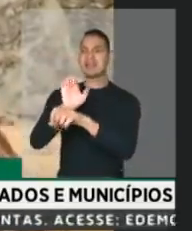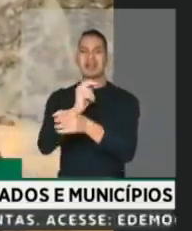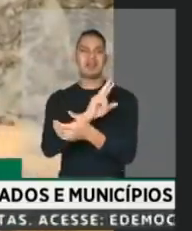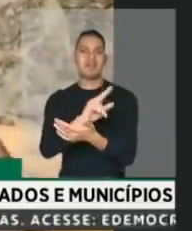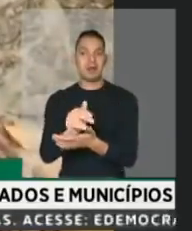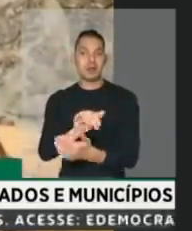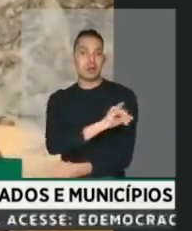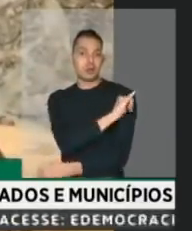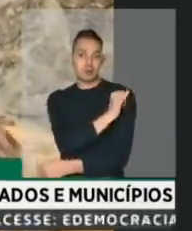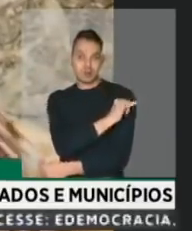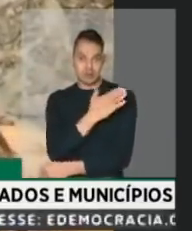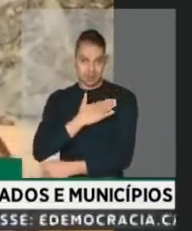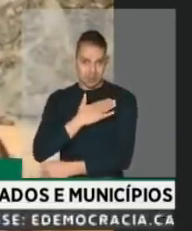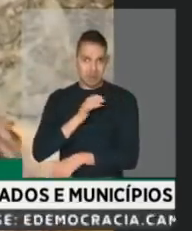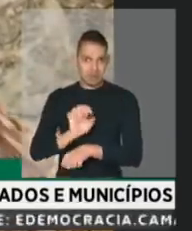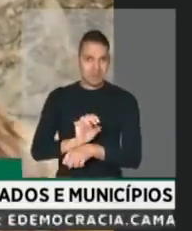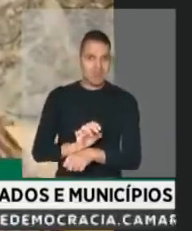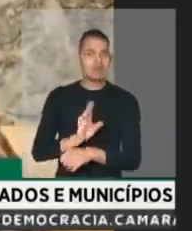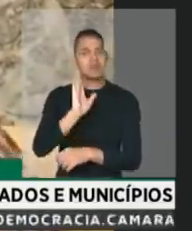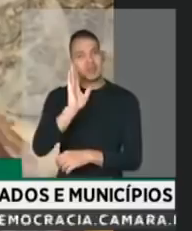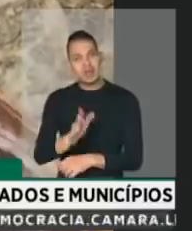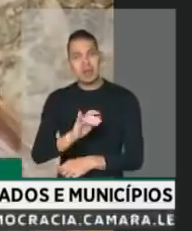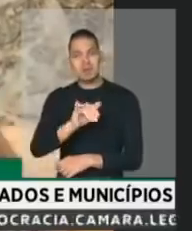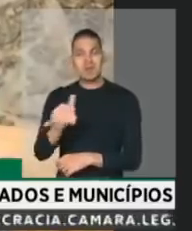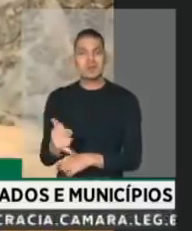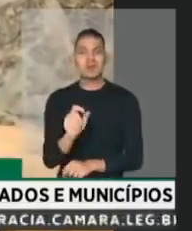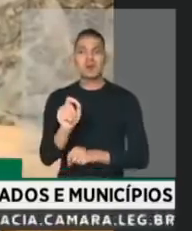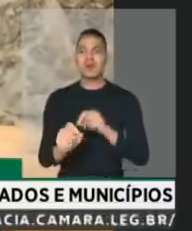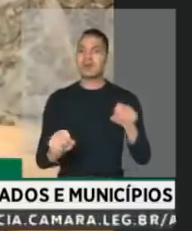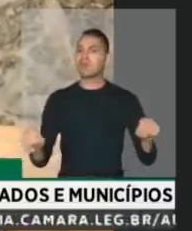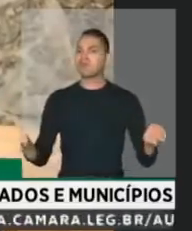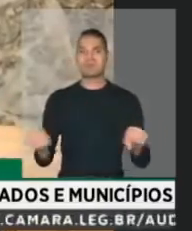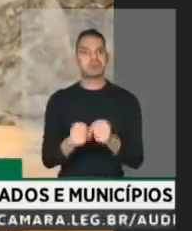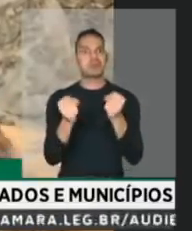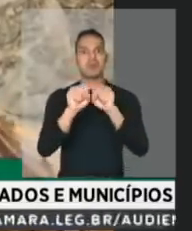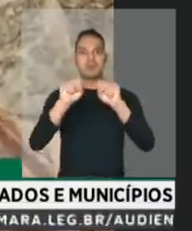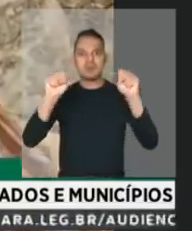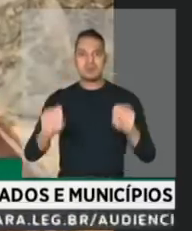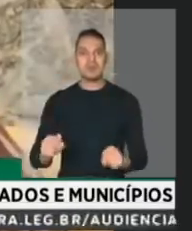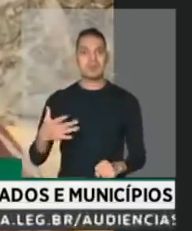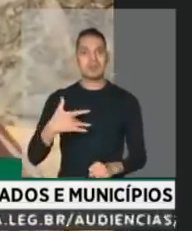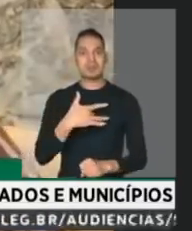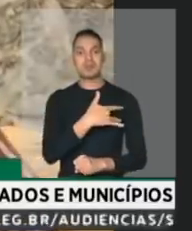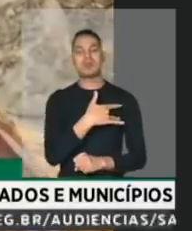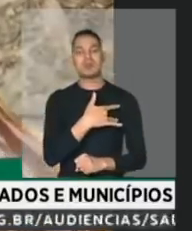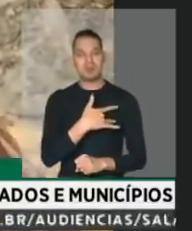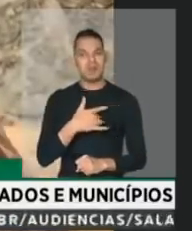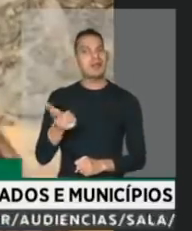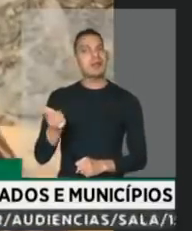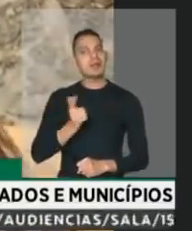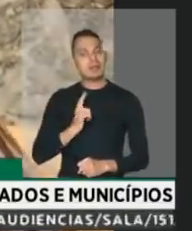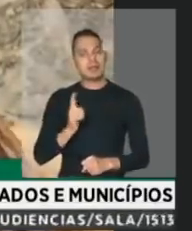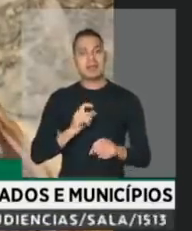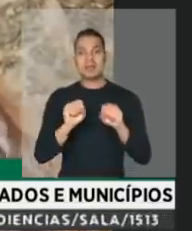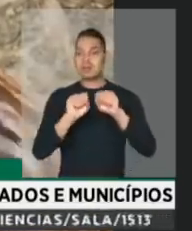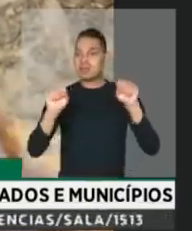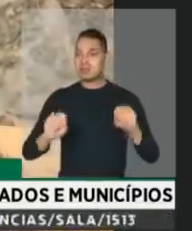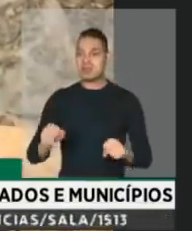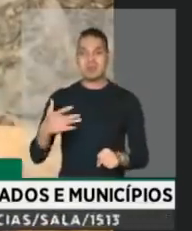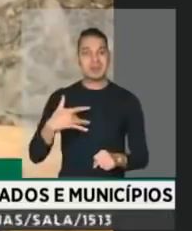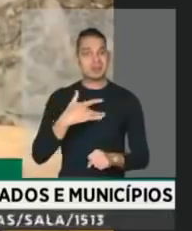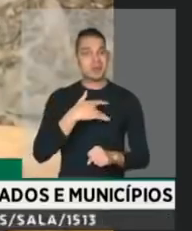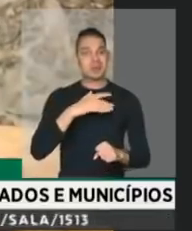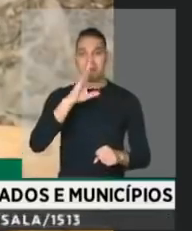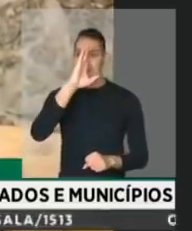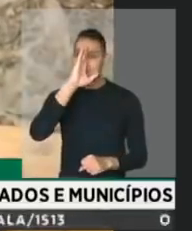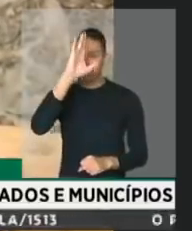Rio de Janeiro, inclusive, já há possibilidade de colapso do sistema de saúde, apesar de nós termos o maior sistema de saúde do